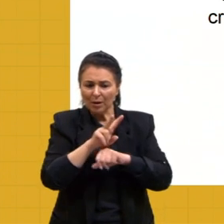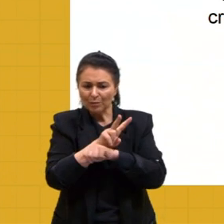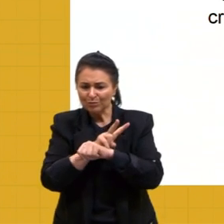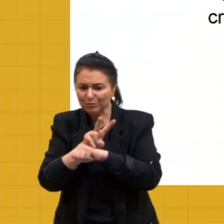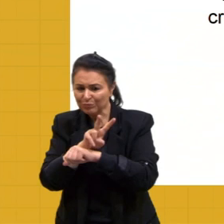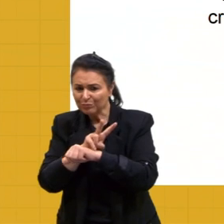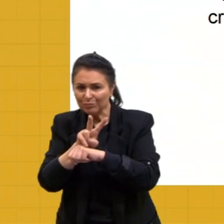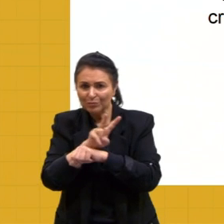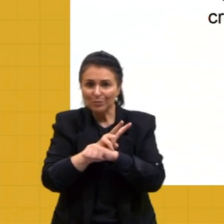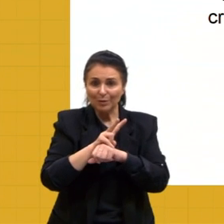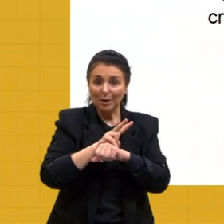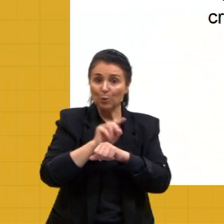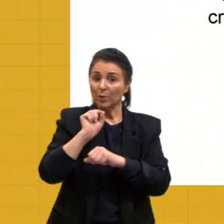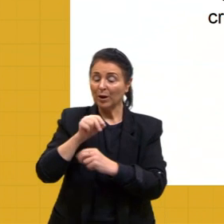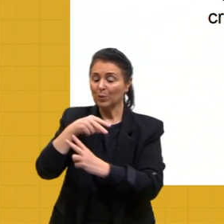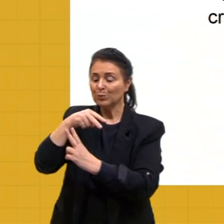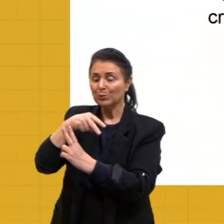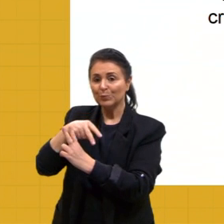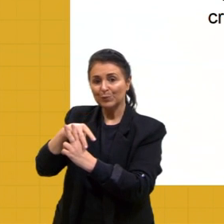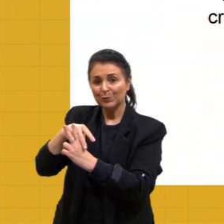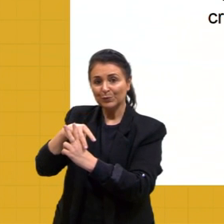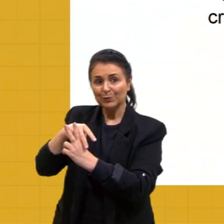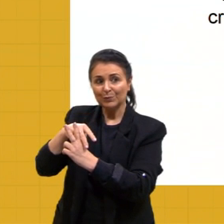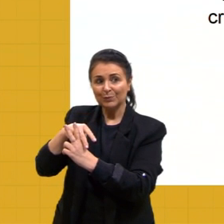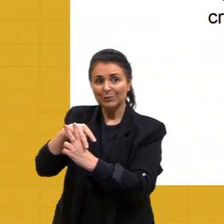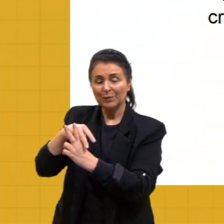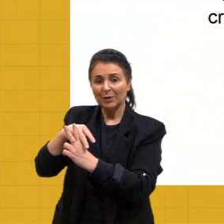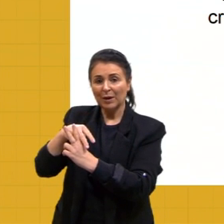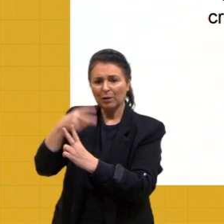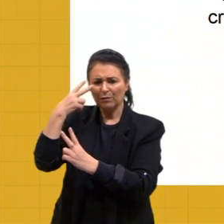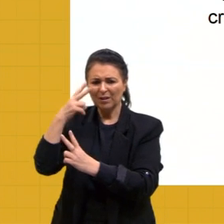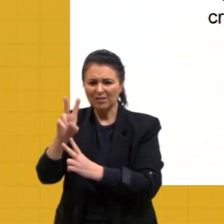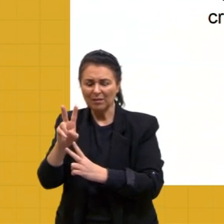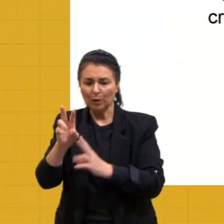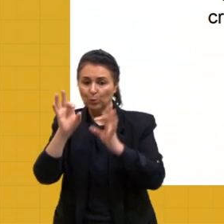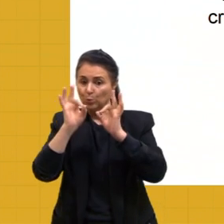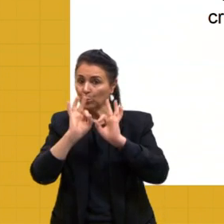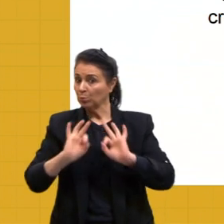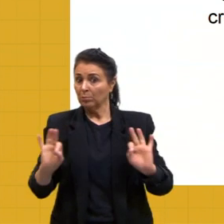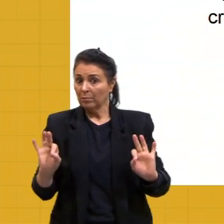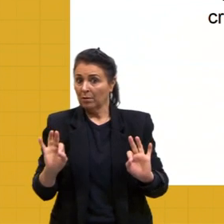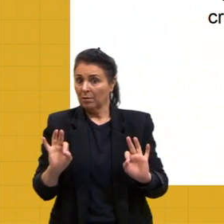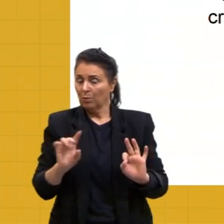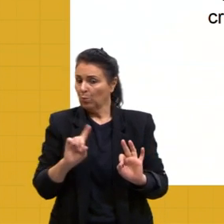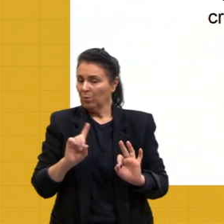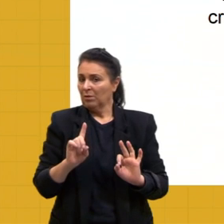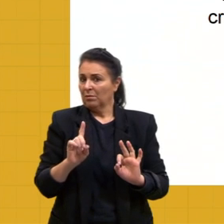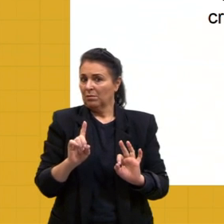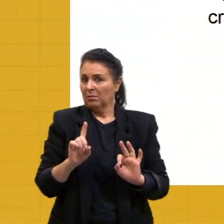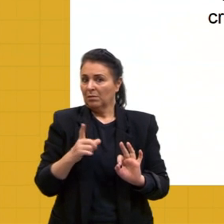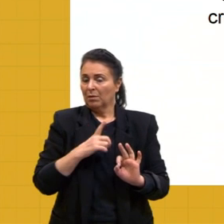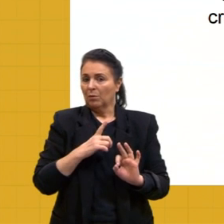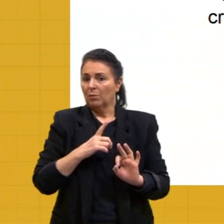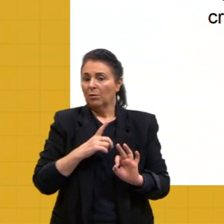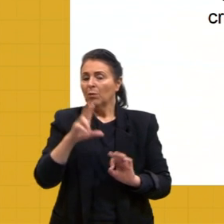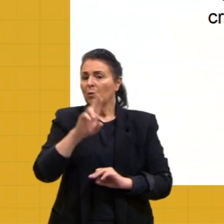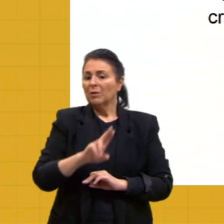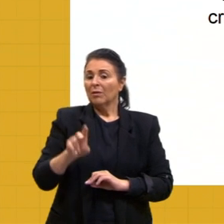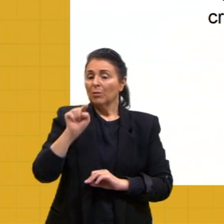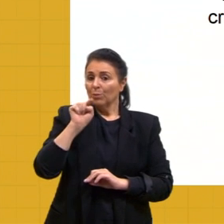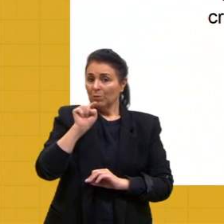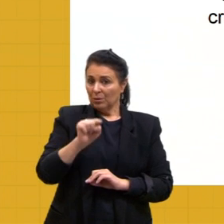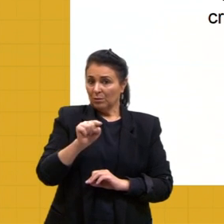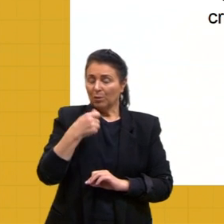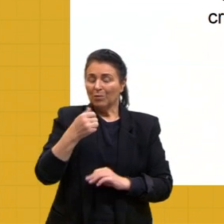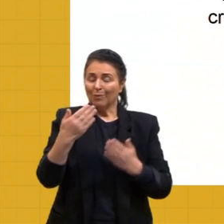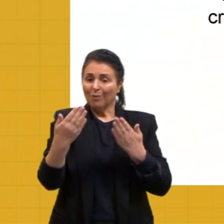os cromossomos, para ver se tem alguma anormalidade ali também. Então, por meio dela, é possível